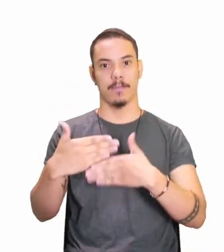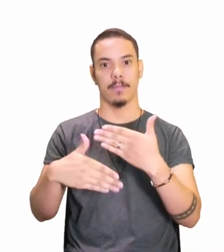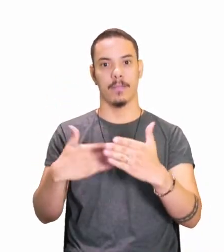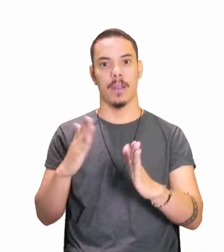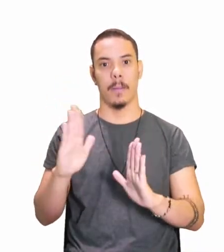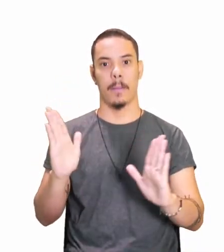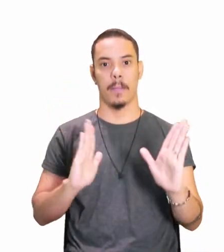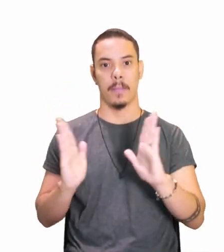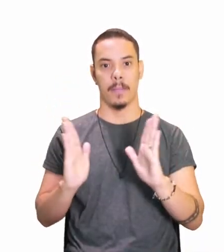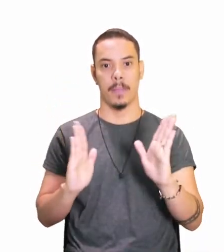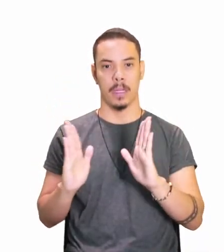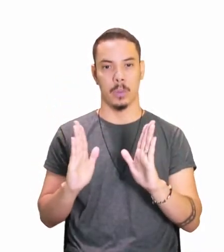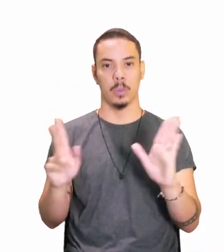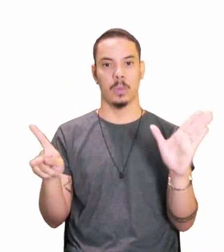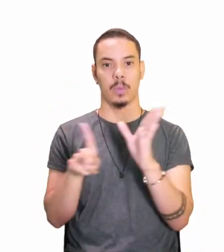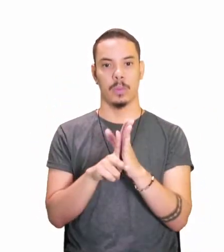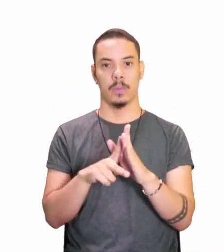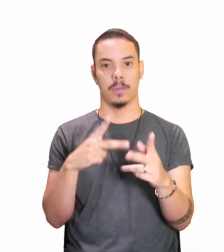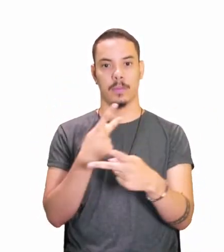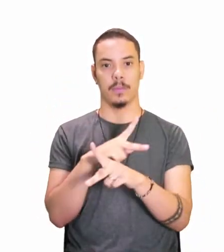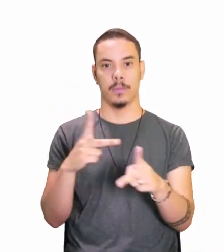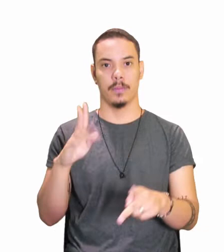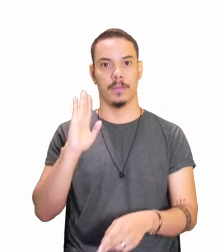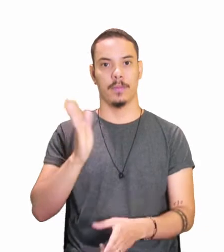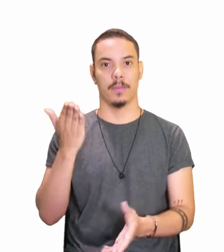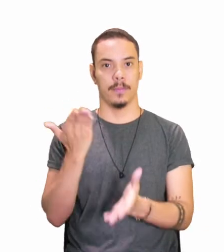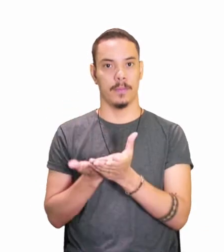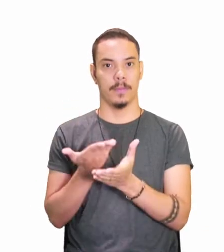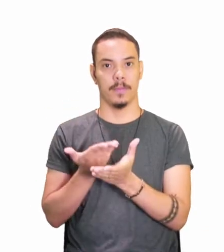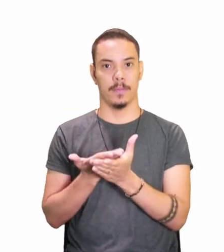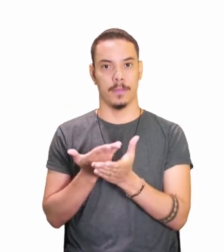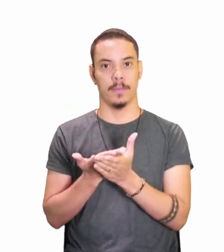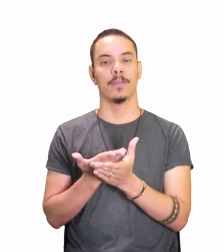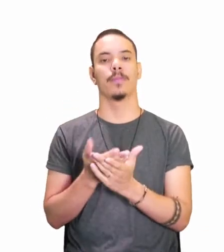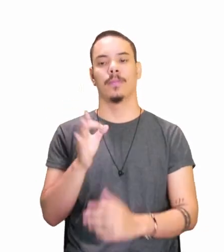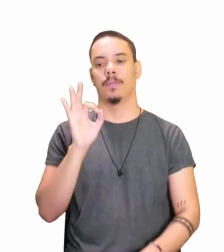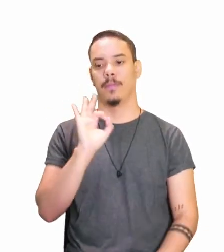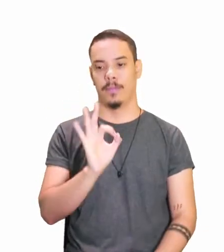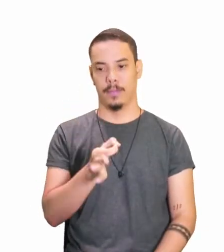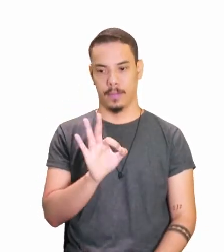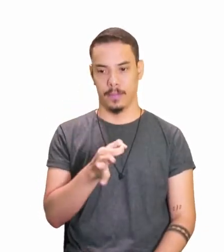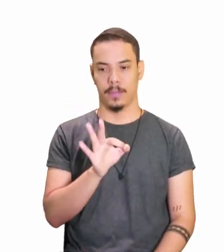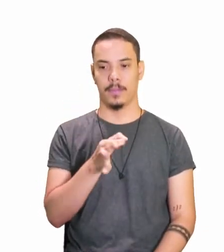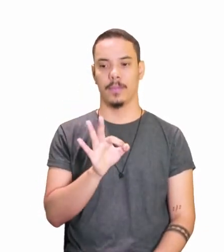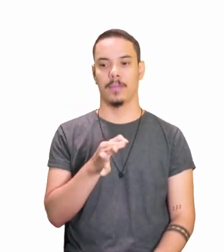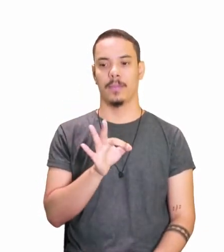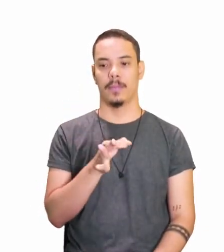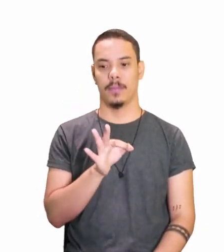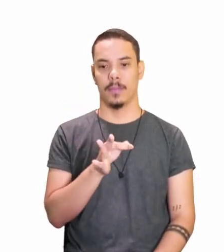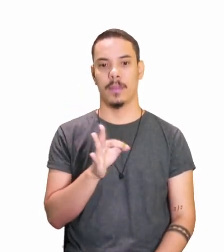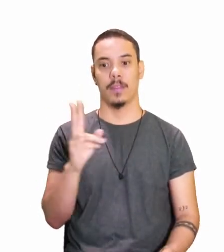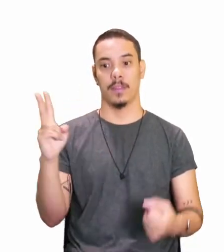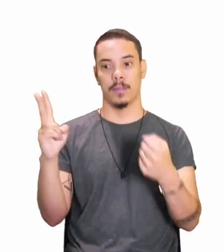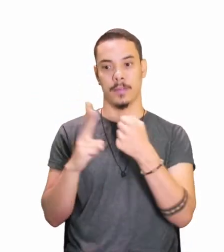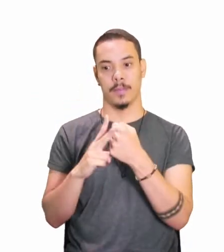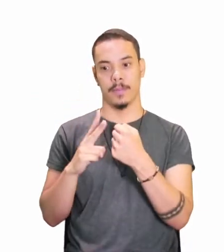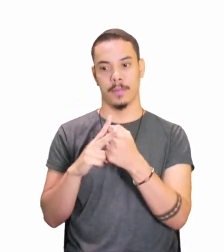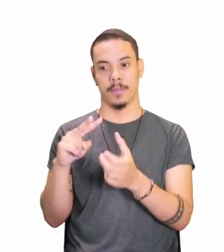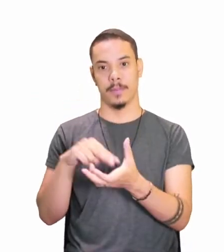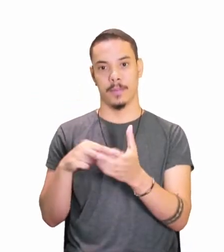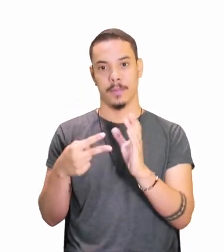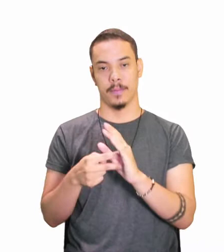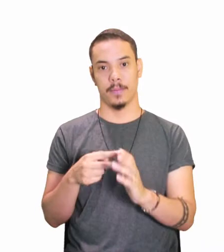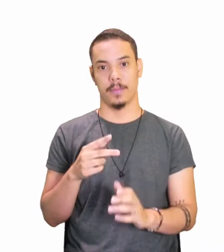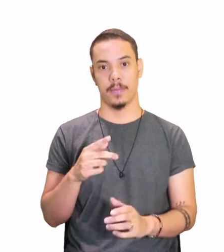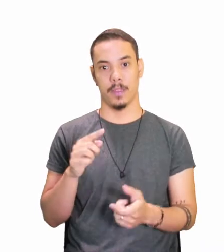que você estudou? Isso, amado. Muito bem. Verbo é uma palavra que